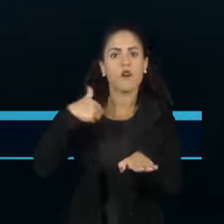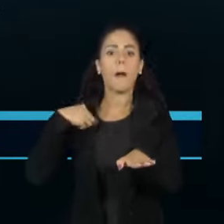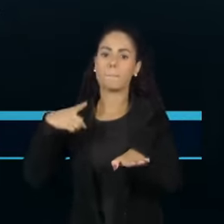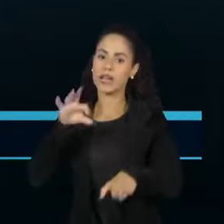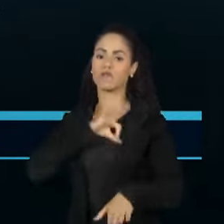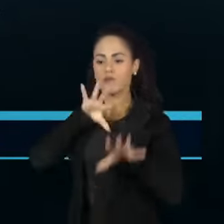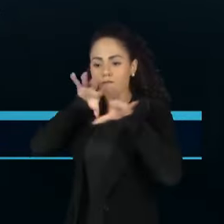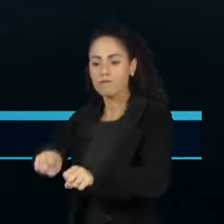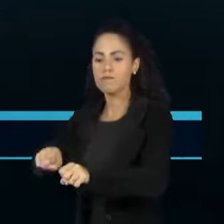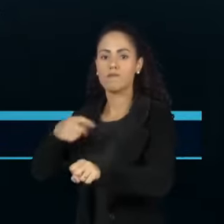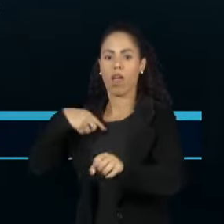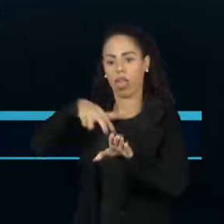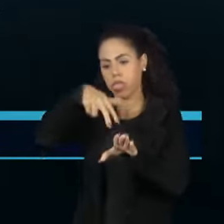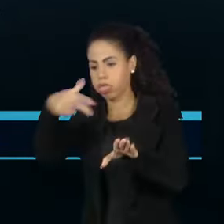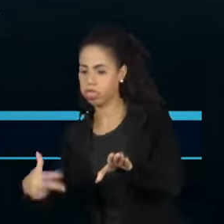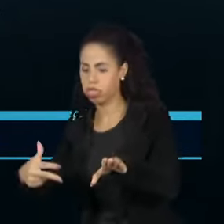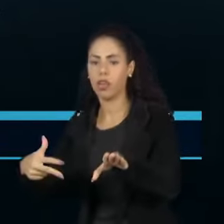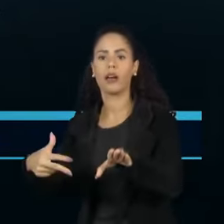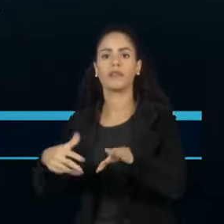por policiais que o derrubam.